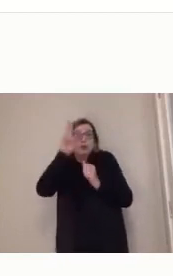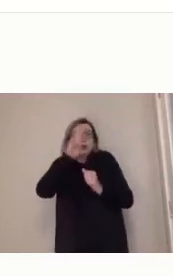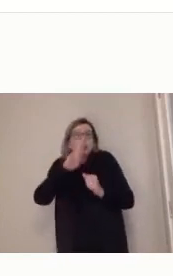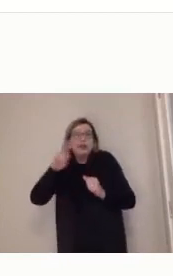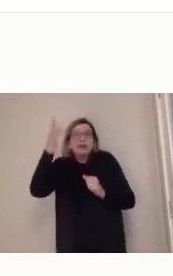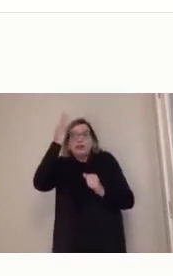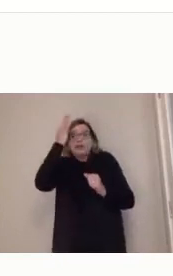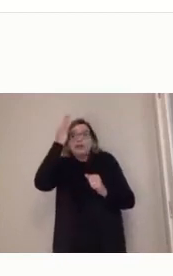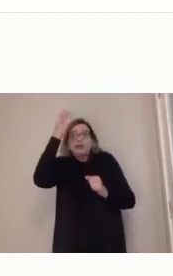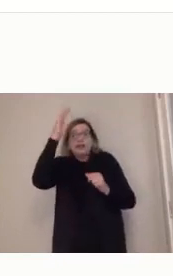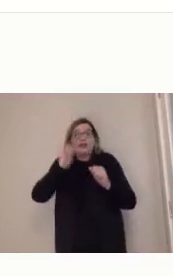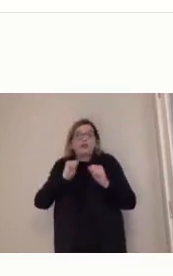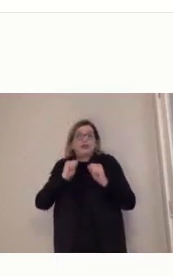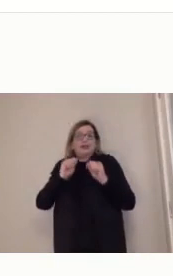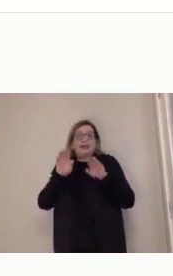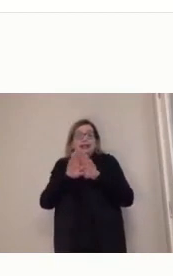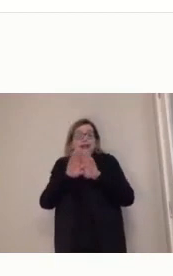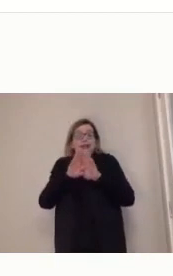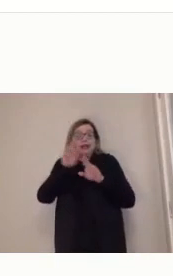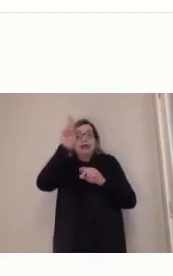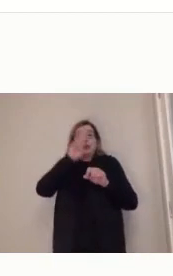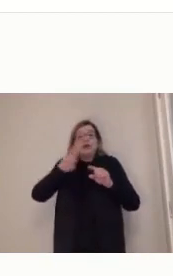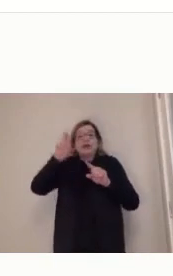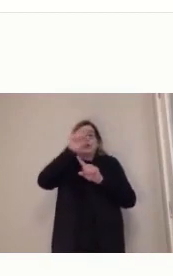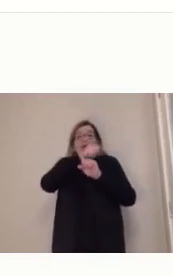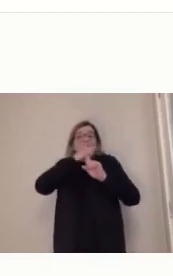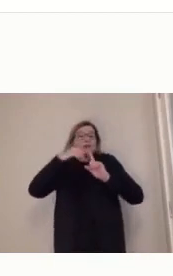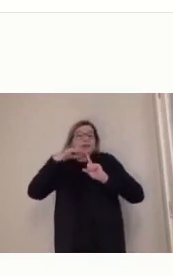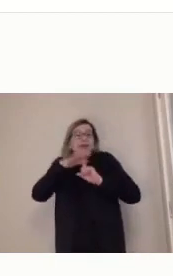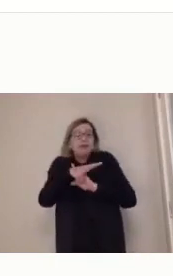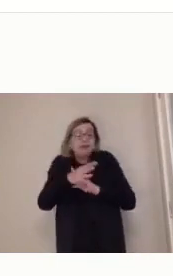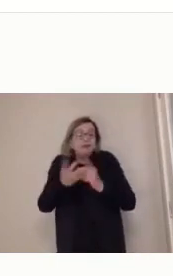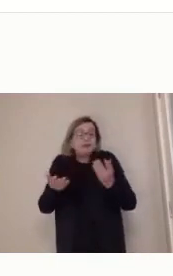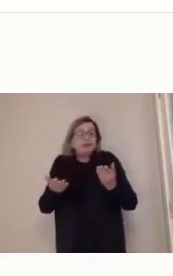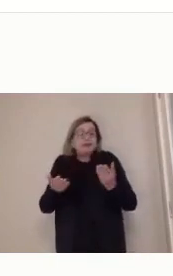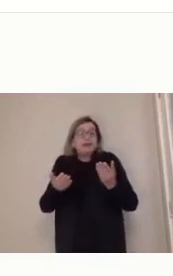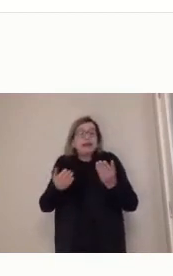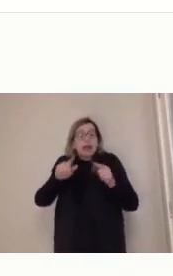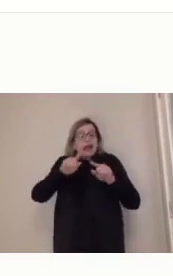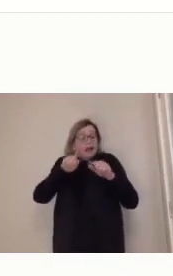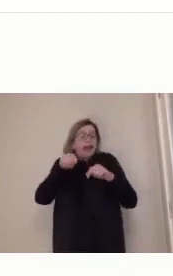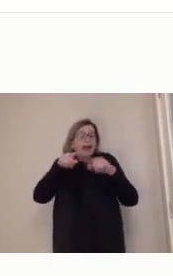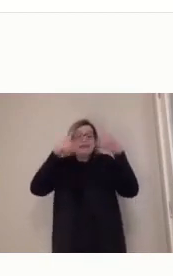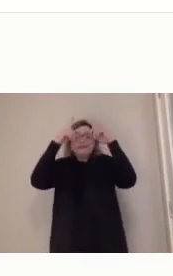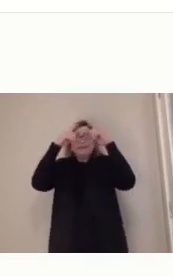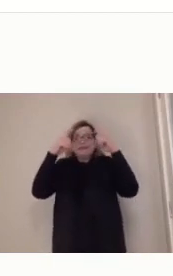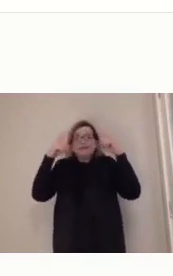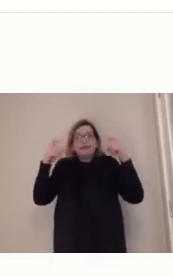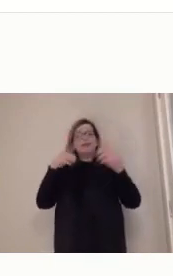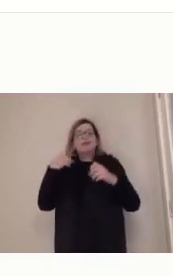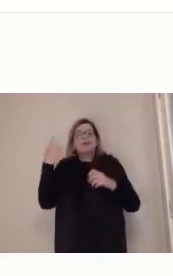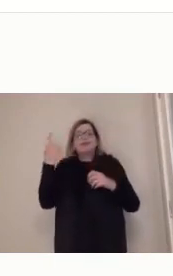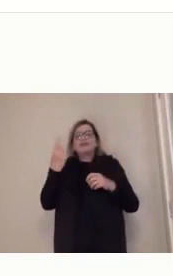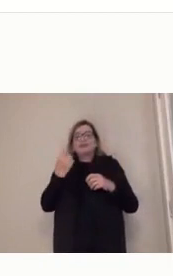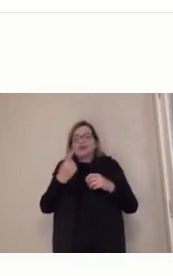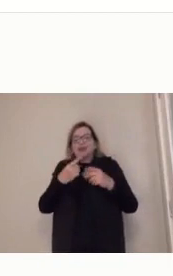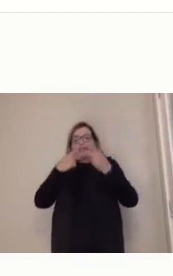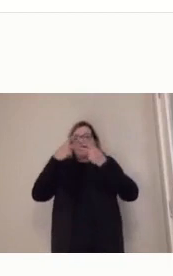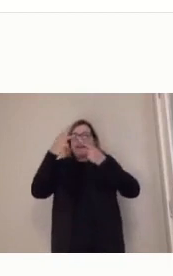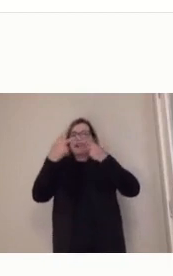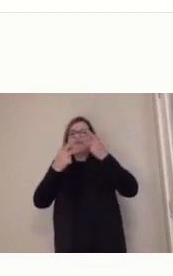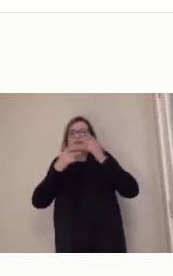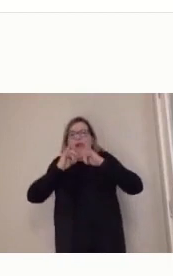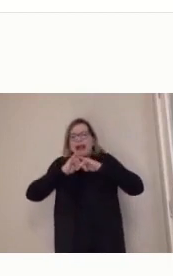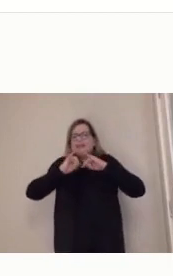falando sobre sociologia, eu estou falando sobre ciência, quando a gente verbaliza o nosso conhecimento, ele é uno, né,